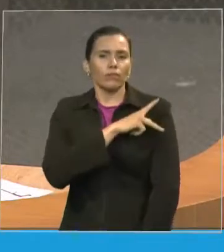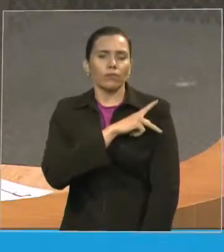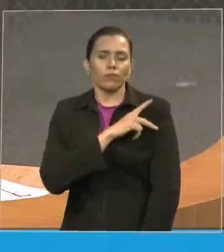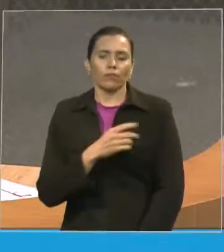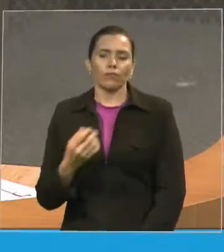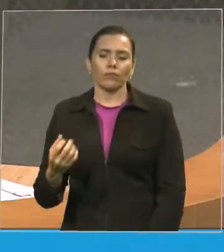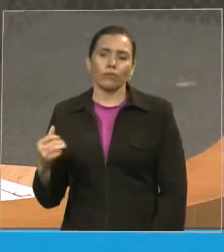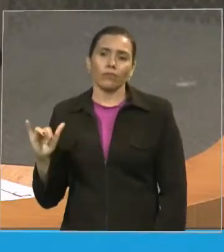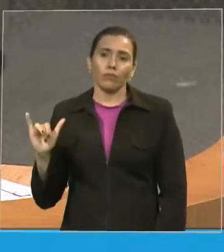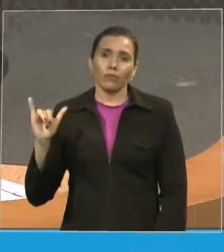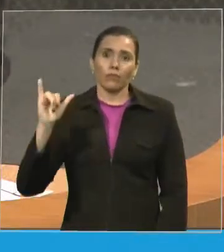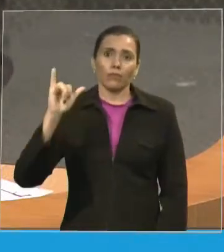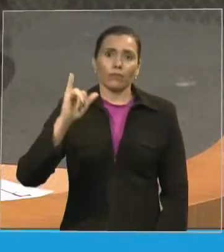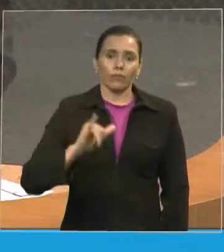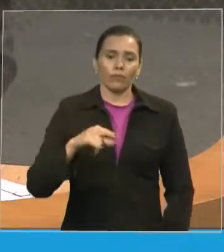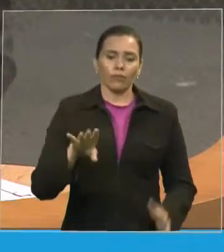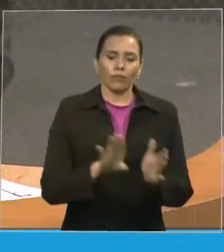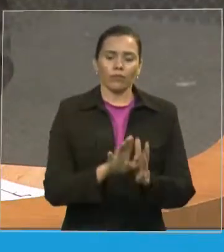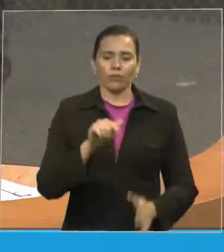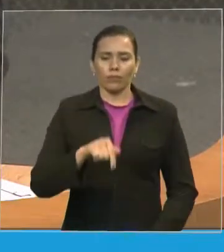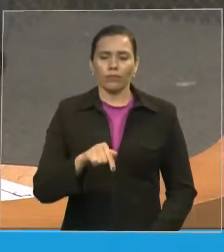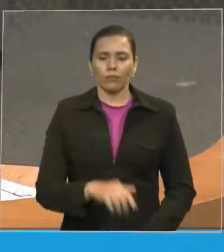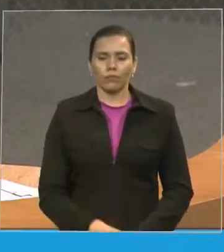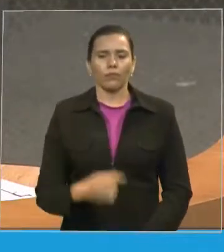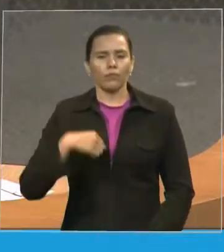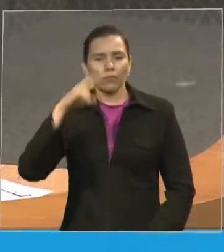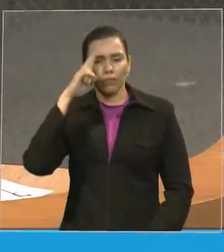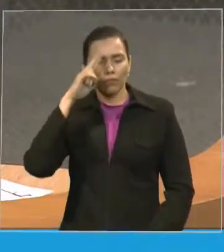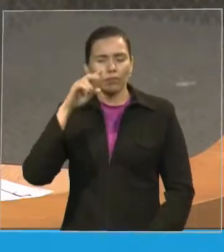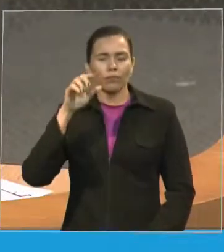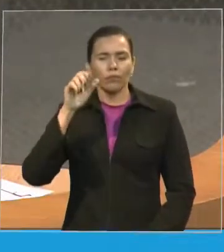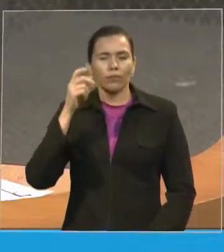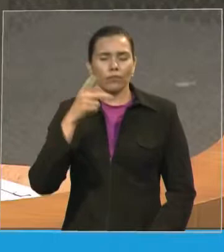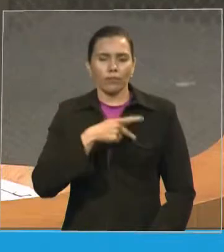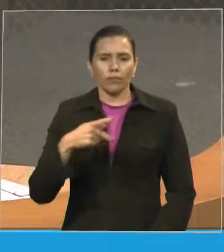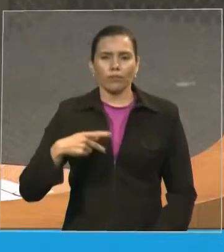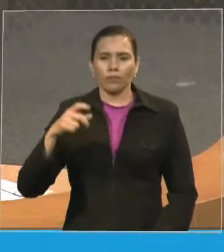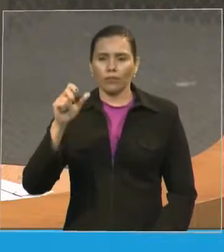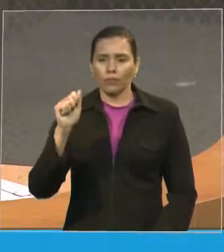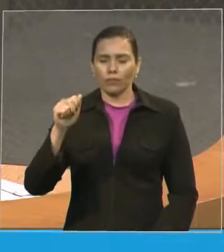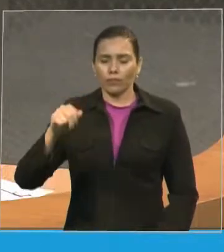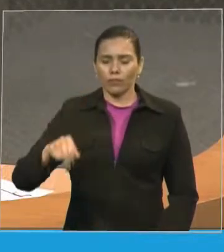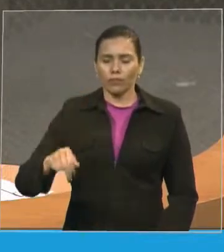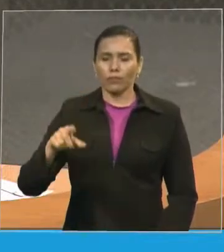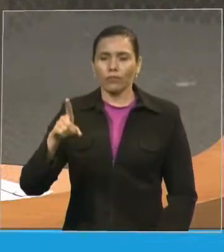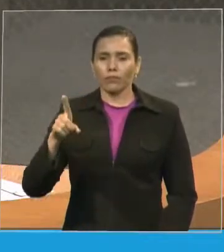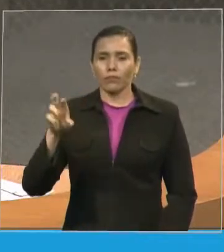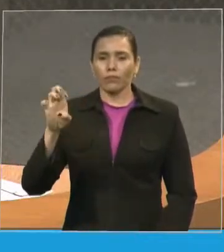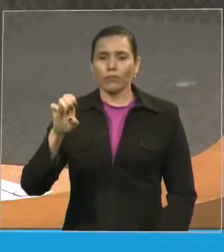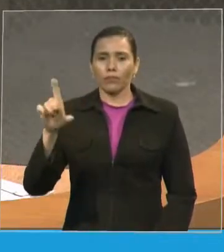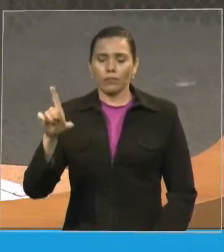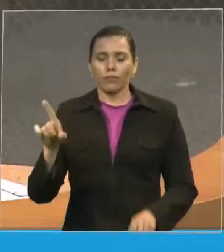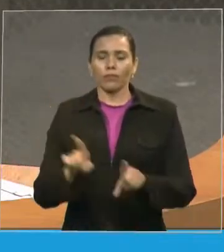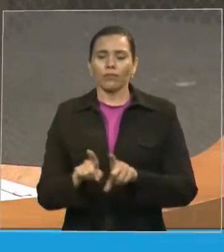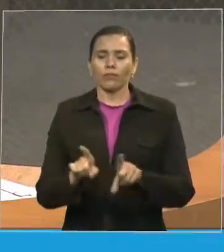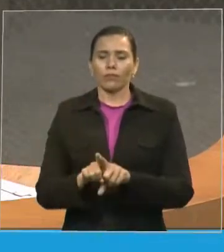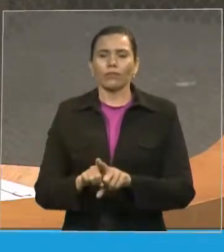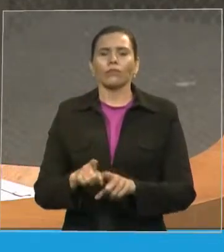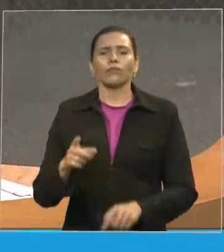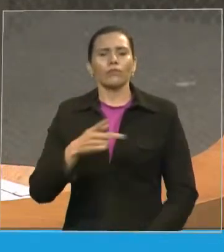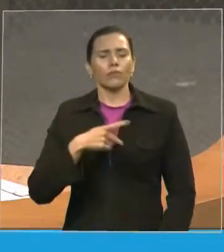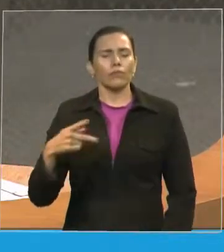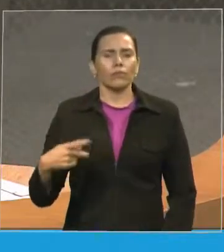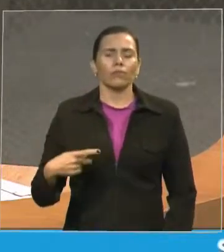E de saudosa memória o pastor Vicente. Esses homens que nos recebeu com